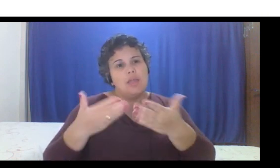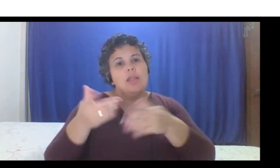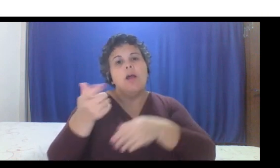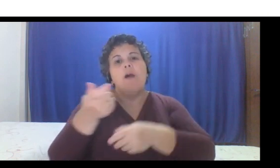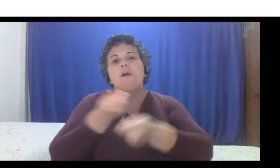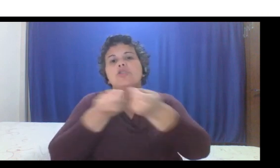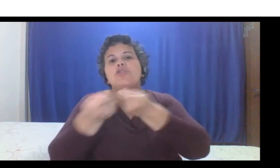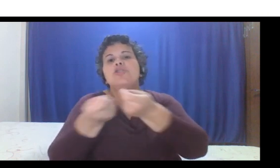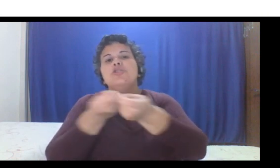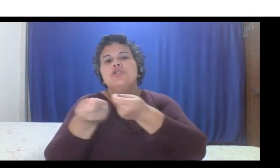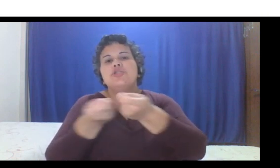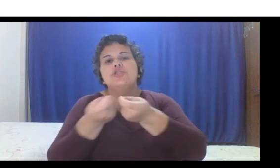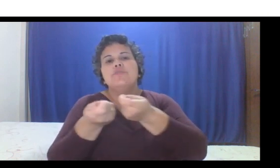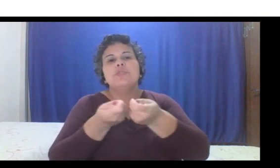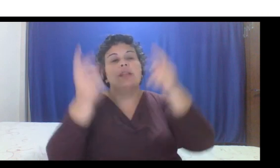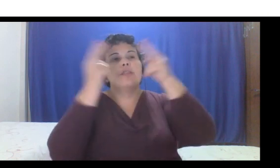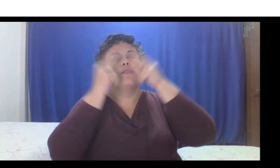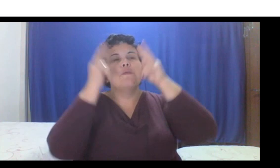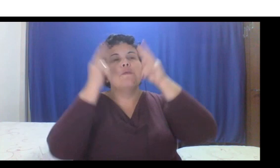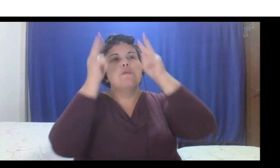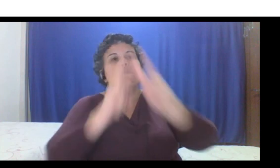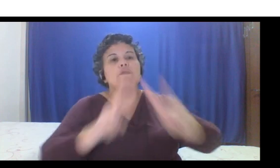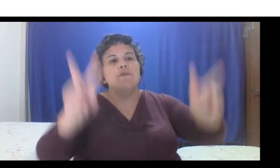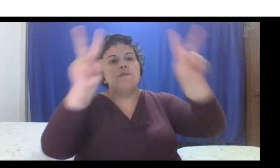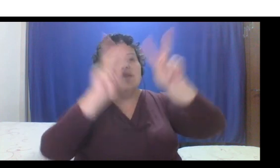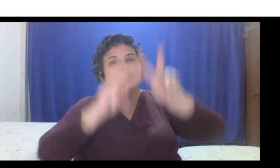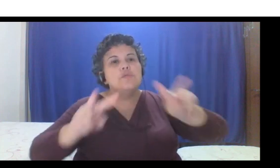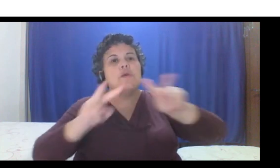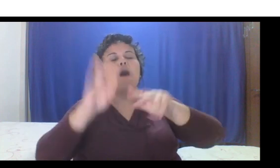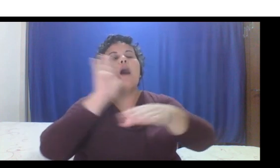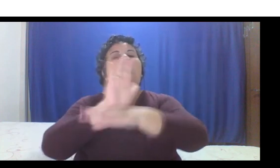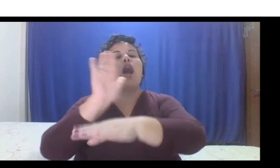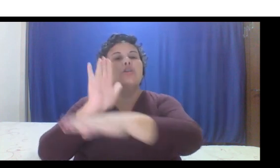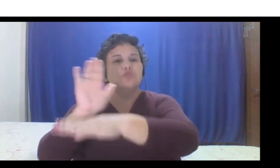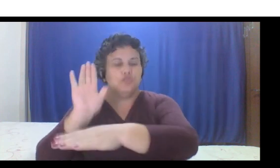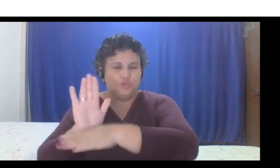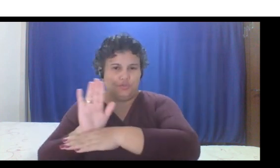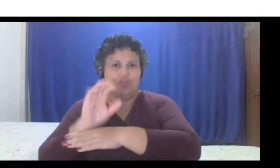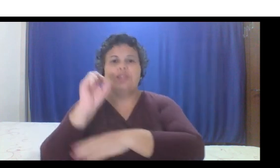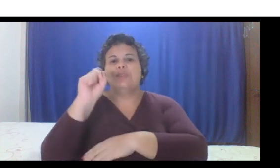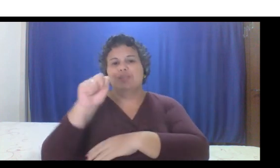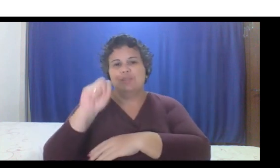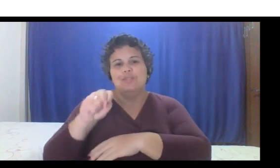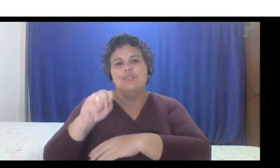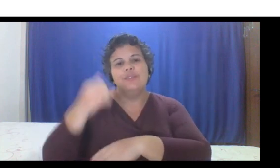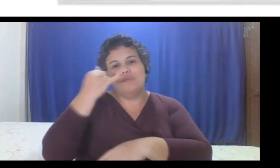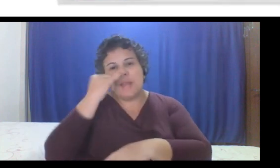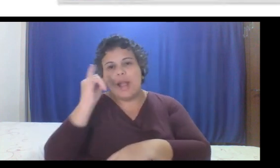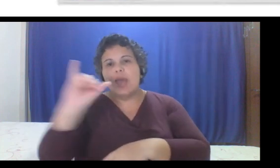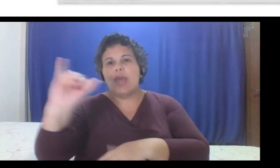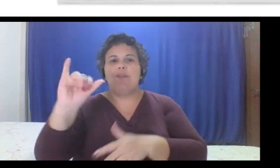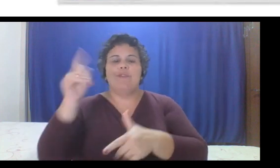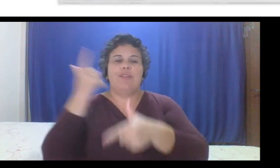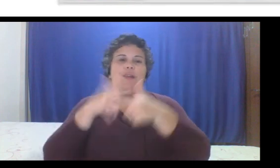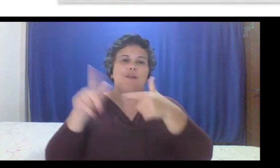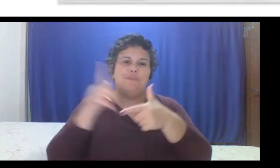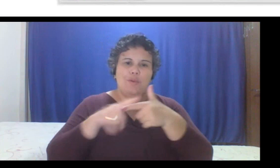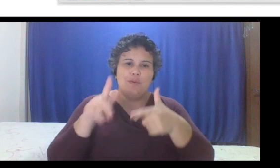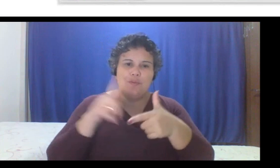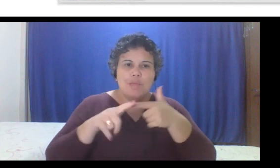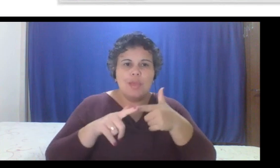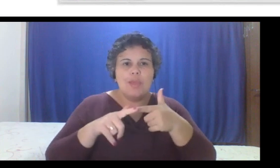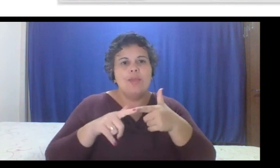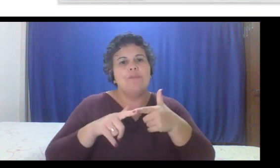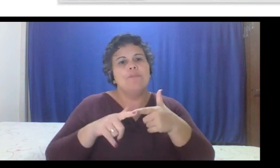muito para evitar problemas e normalizar a comunicação entre todas as